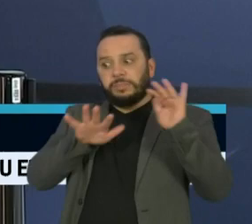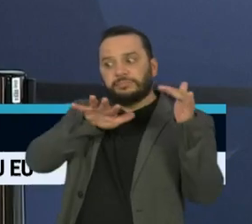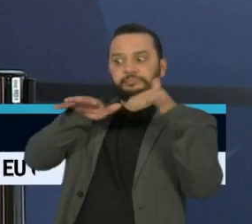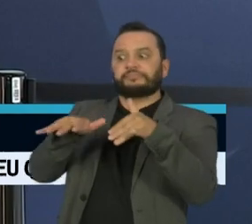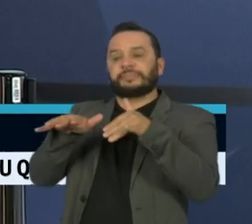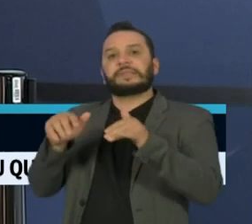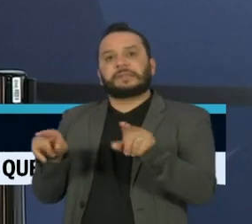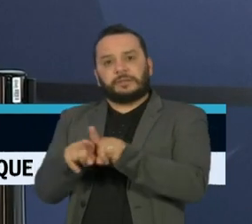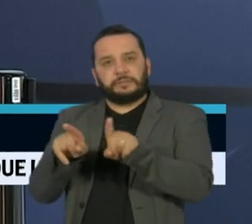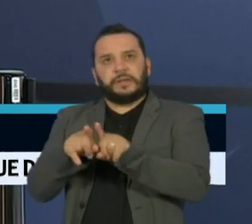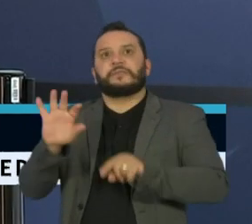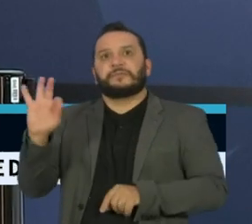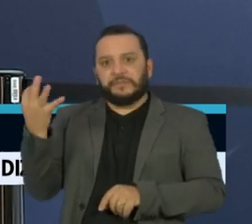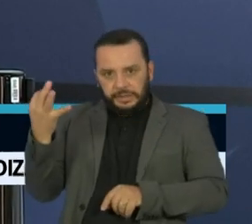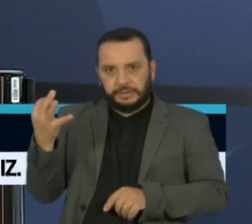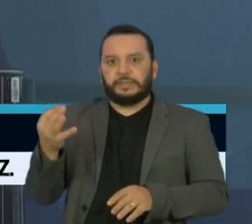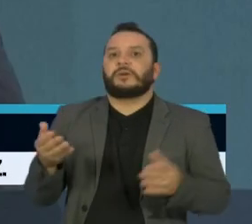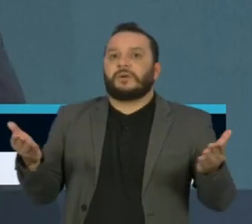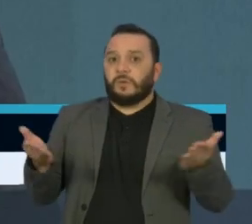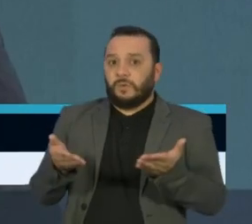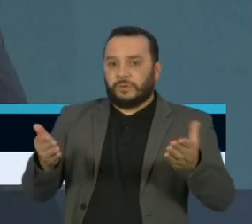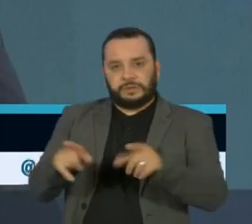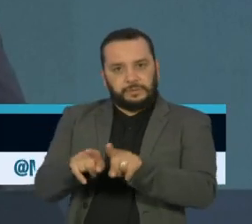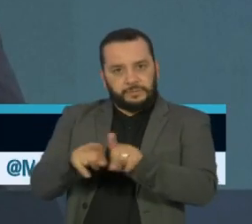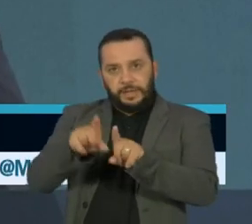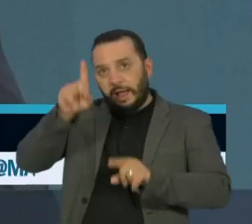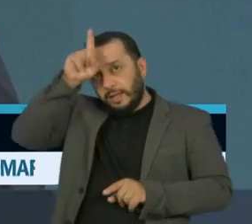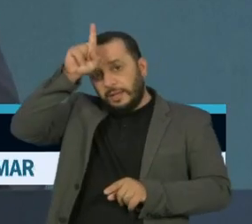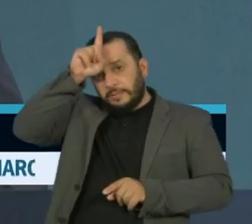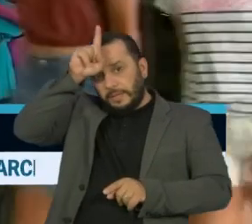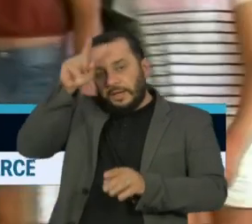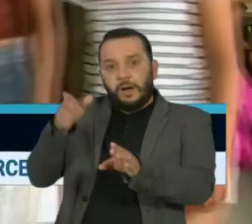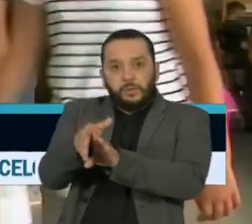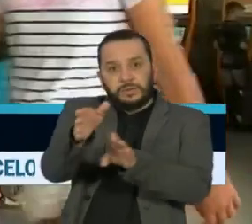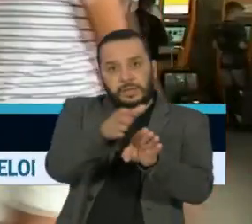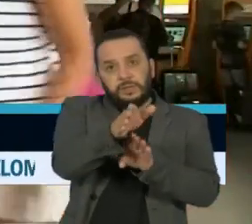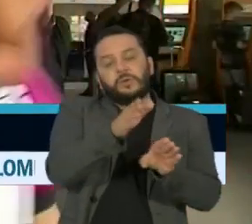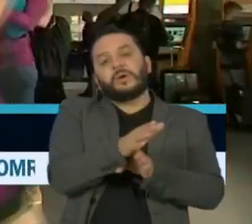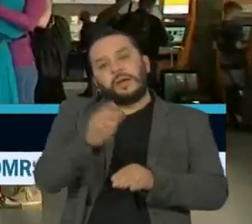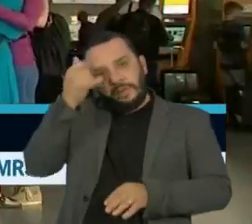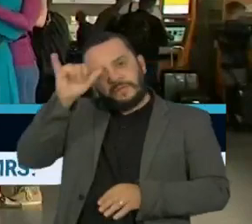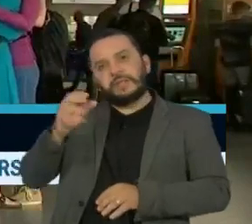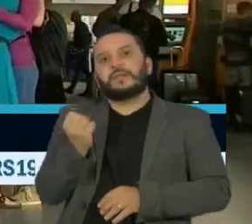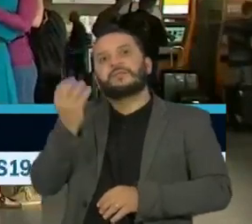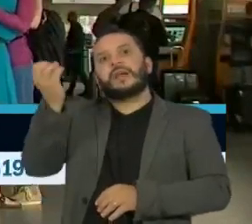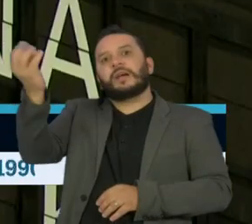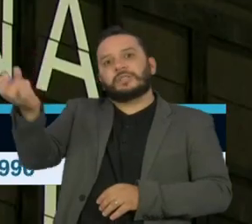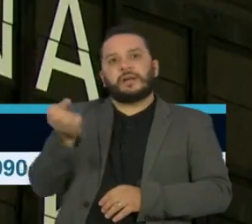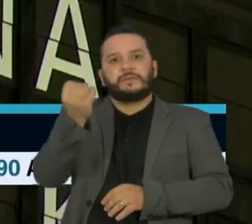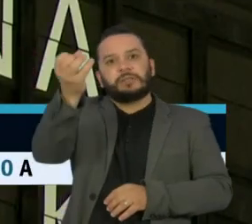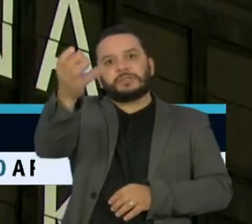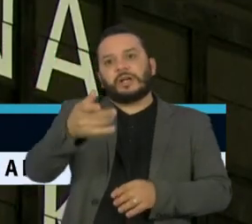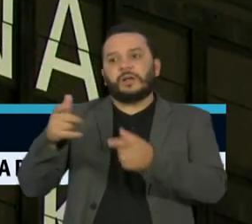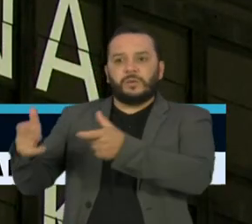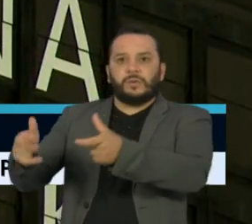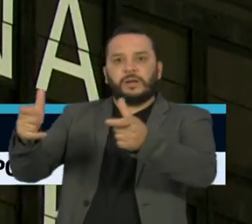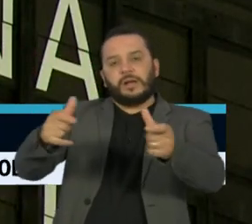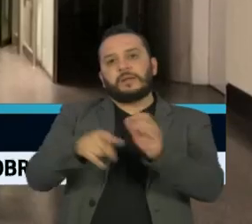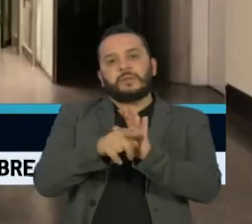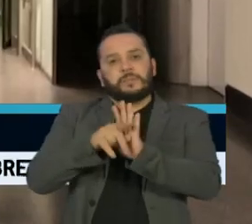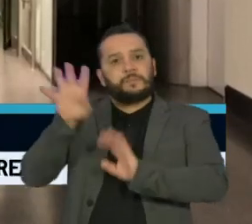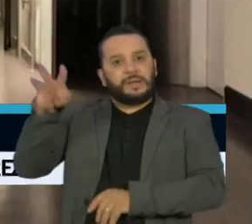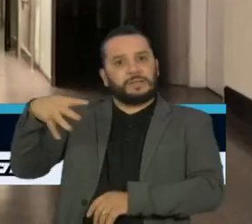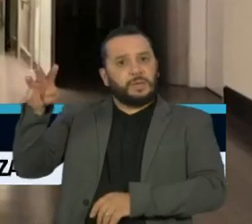Assim como a França, hoje a Alemanha aconselhou seus cidadãos a evitar as viagens às regiões mais afetadas, como Barcelona.